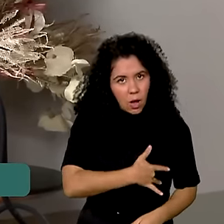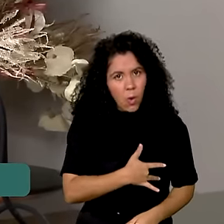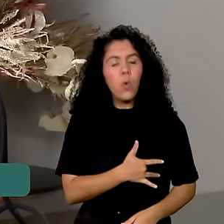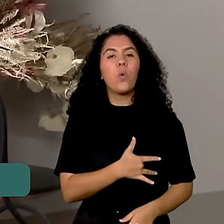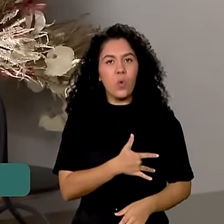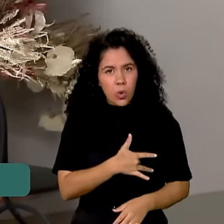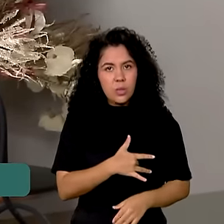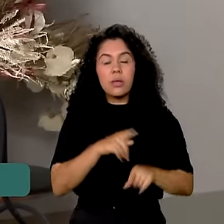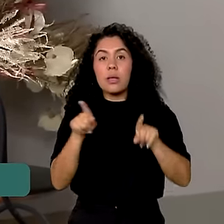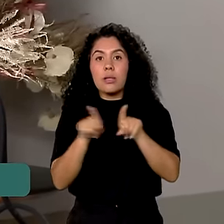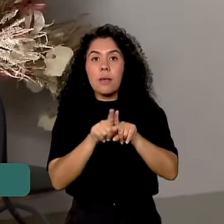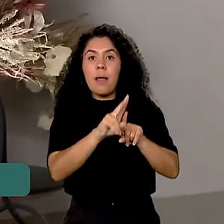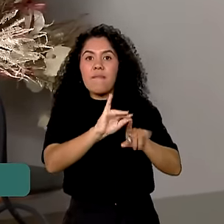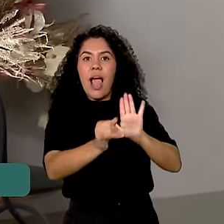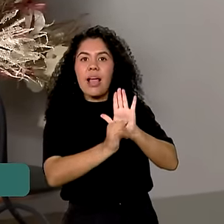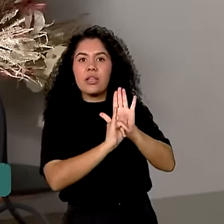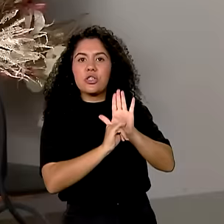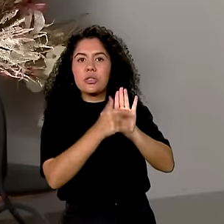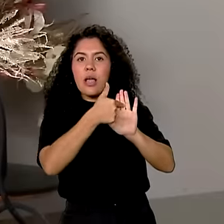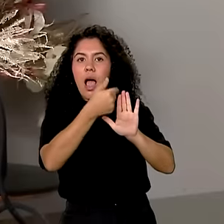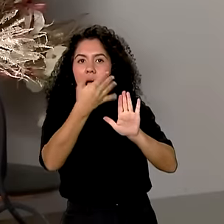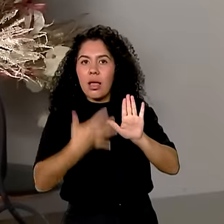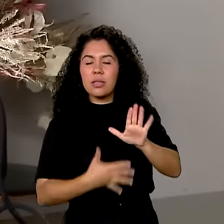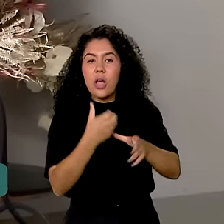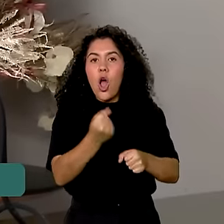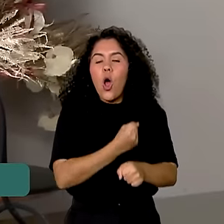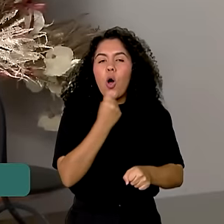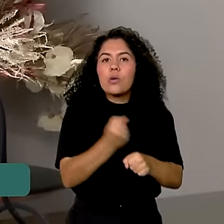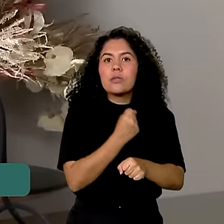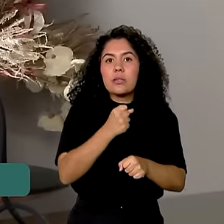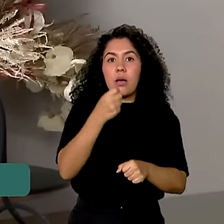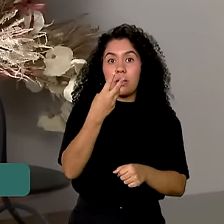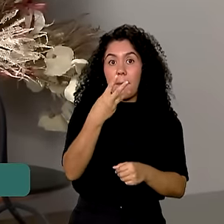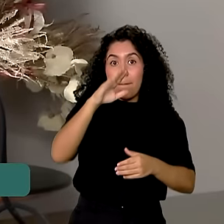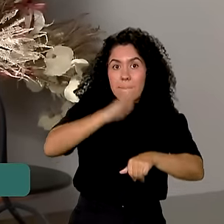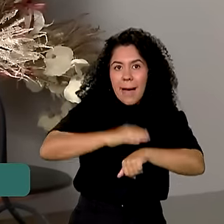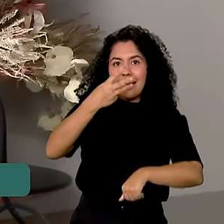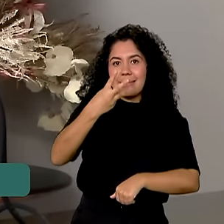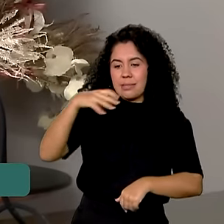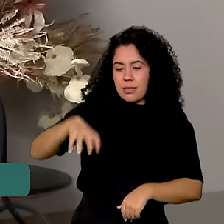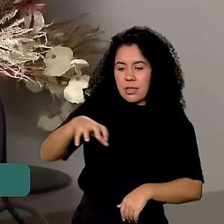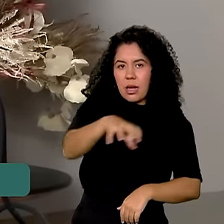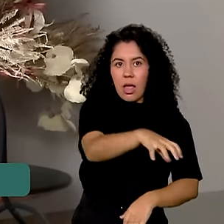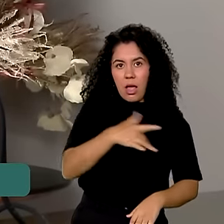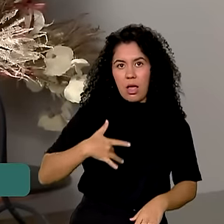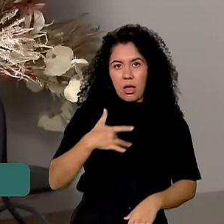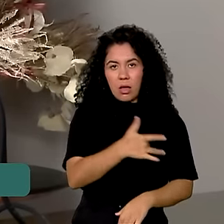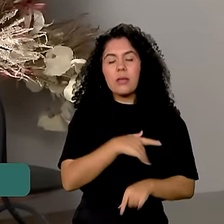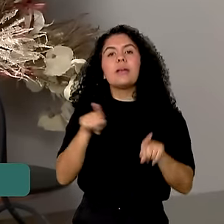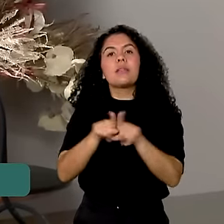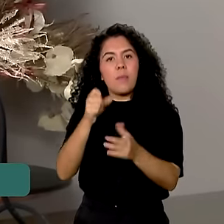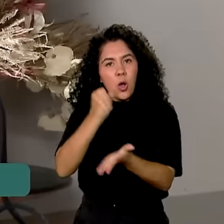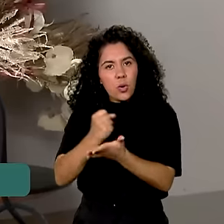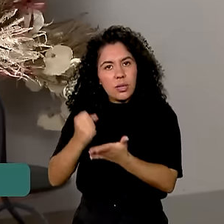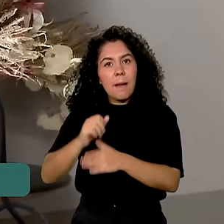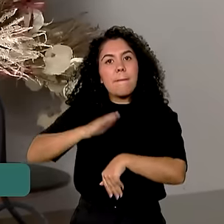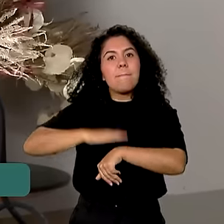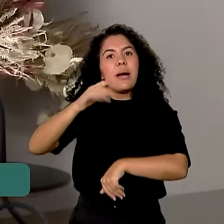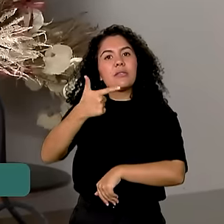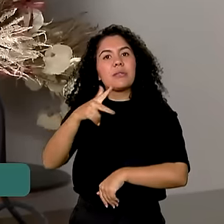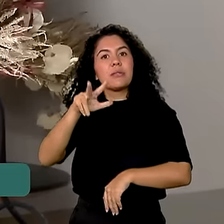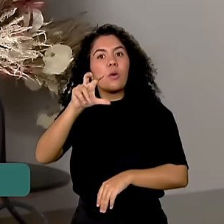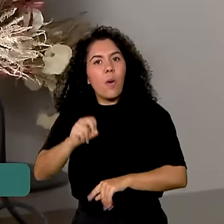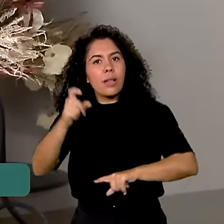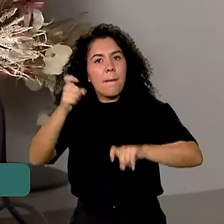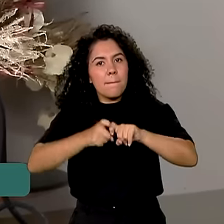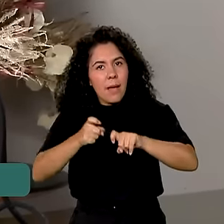o edital para a construção de três policlínecos aqui na Bahia, para contratar mais 250 médicos no concurso.